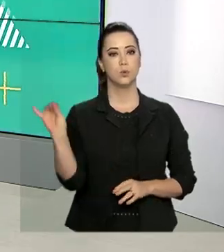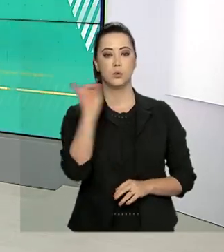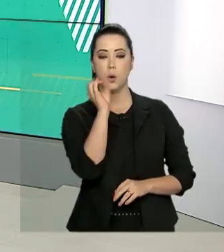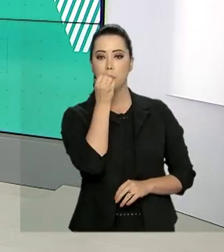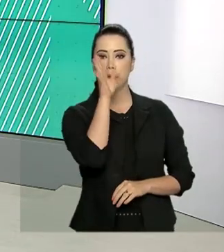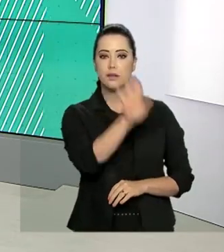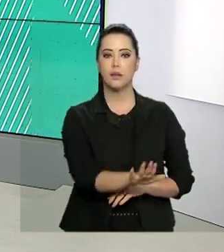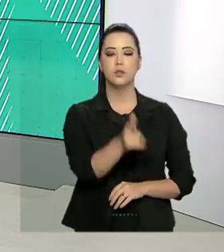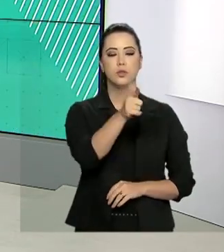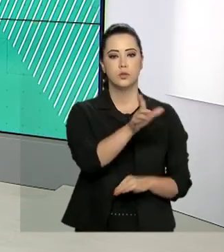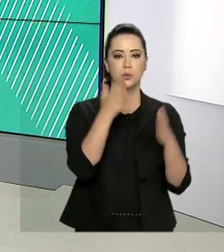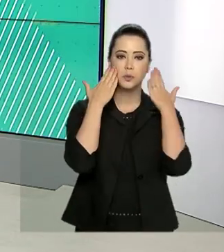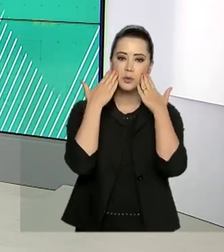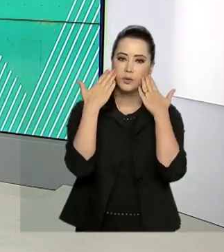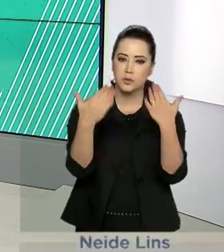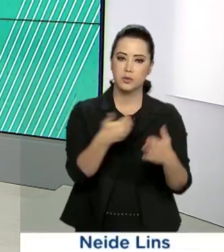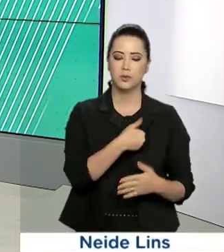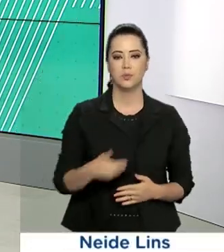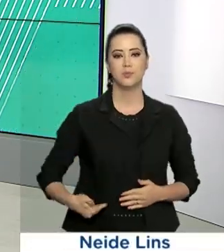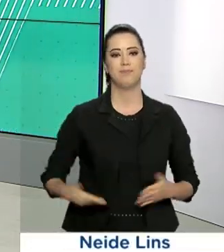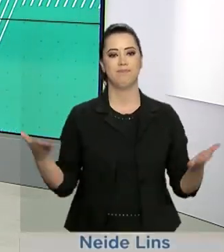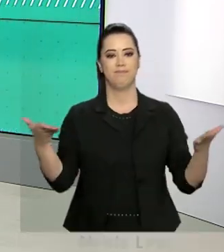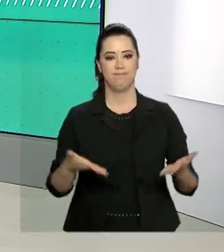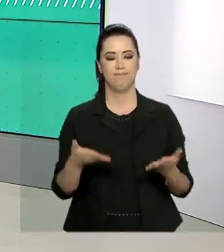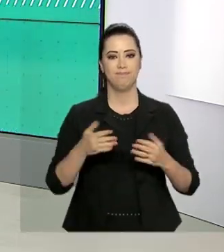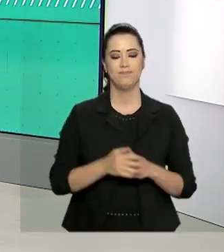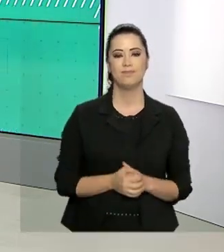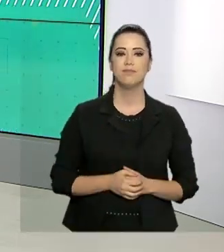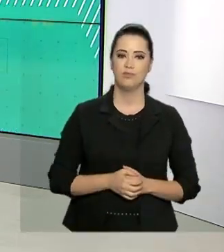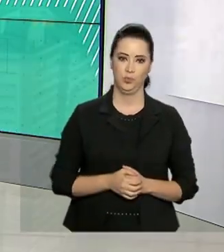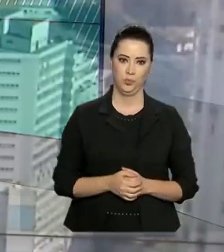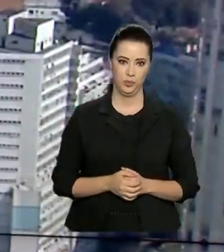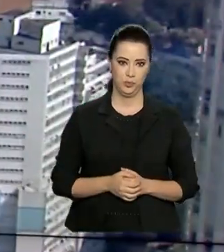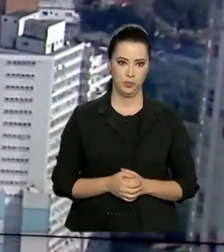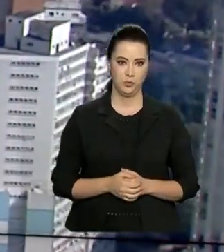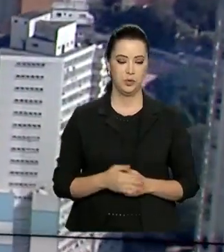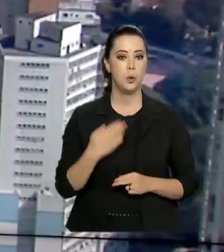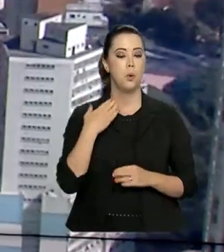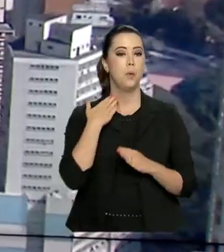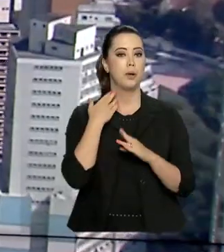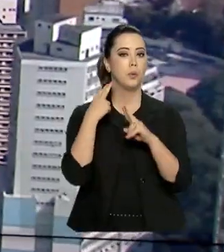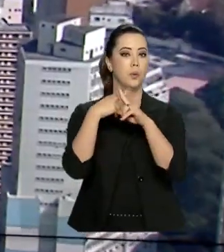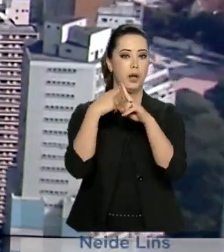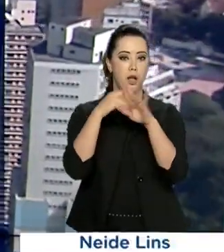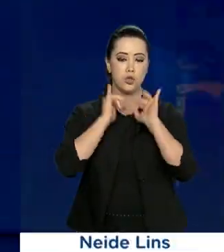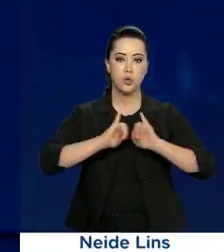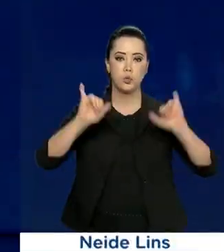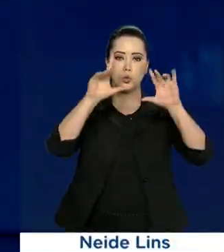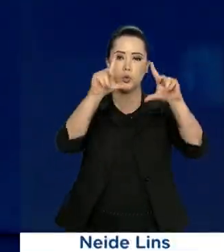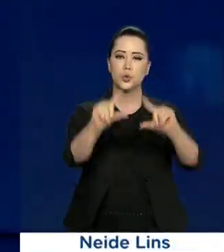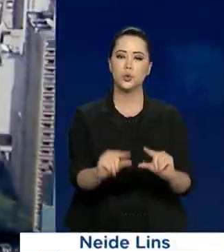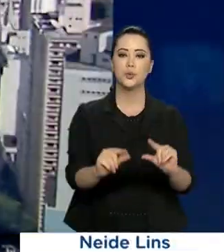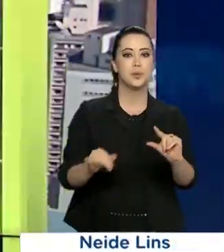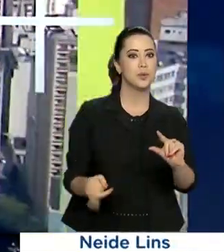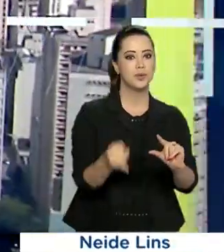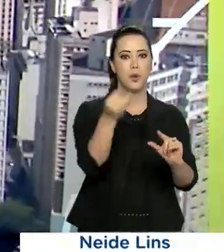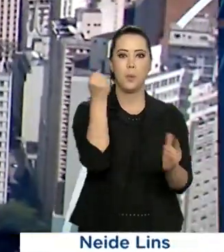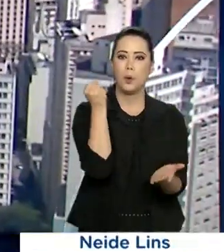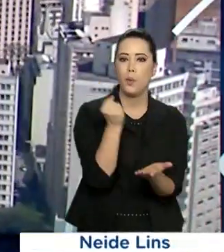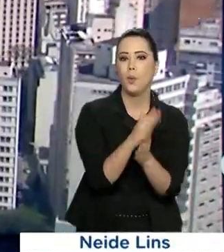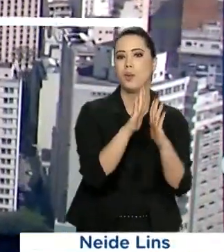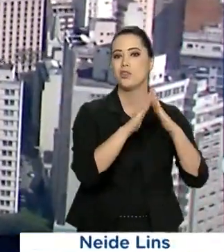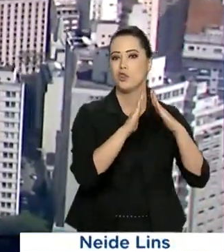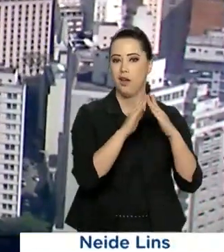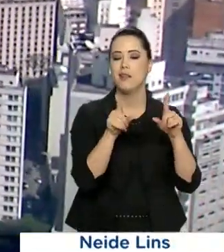Olá, boa tarde. Já estamos no ar com mais um governo agora. A Caixa anunciou hoje queda nos juros para compra de